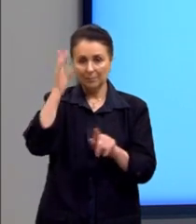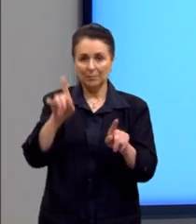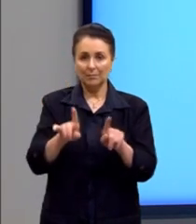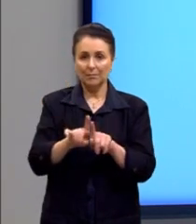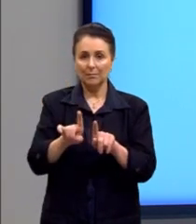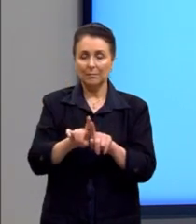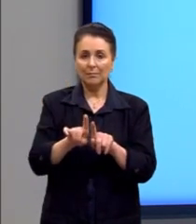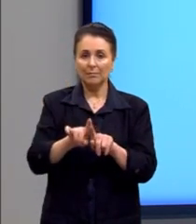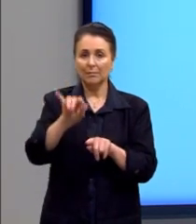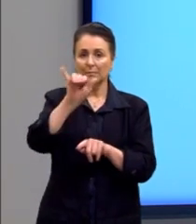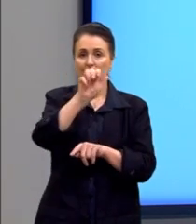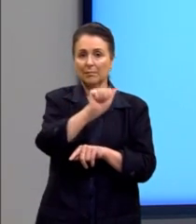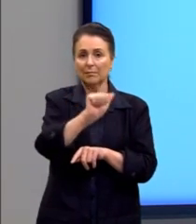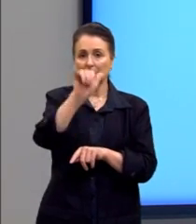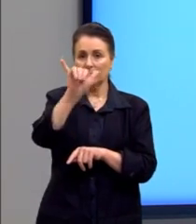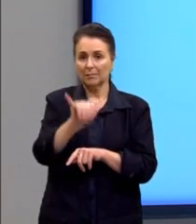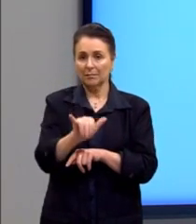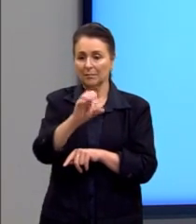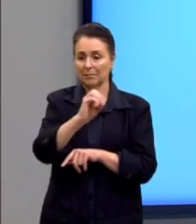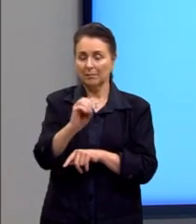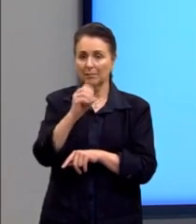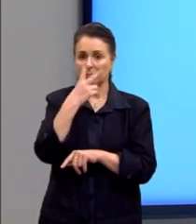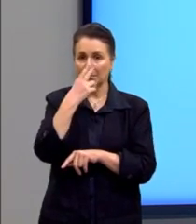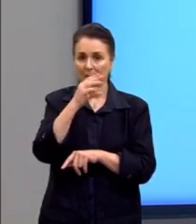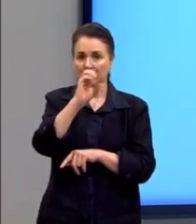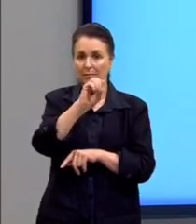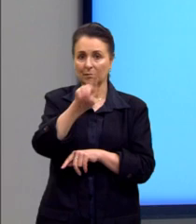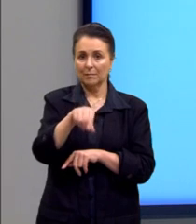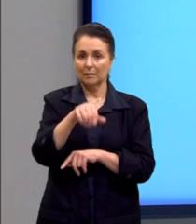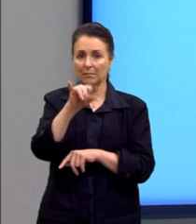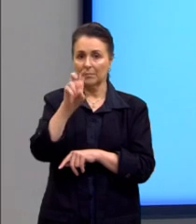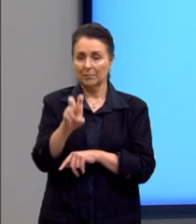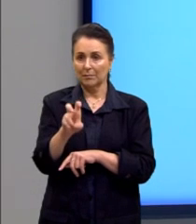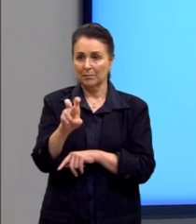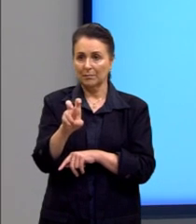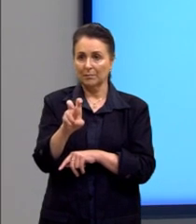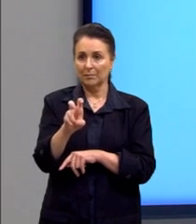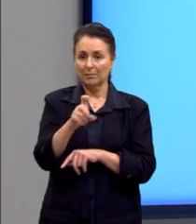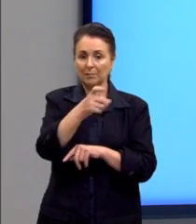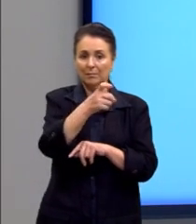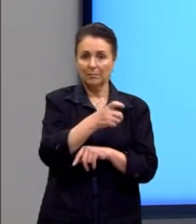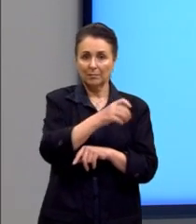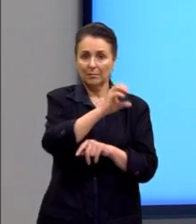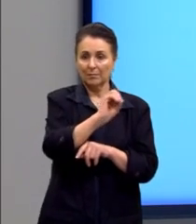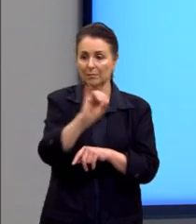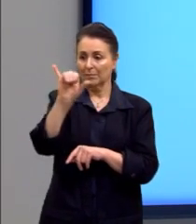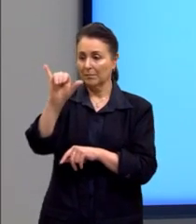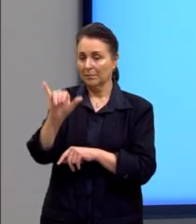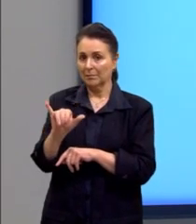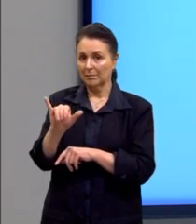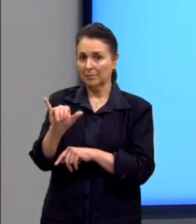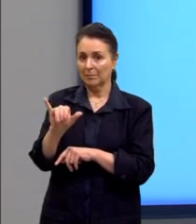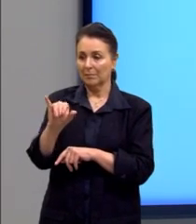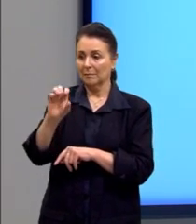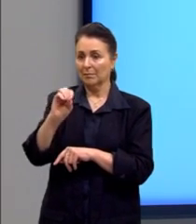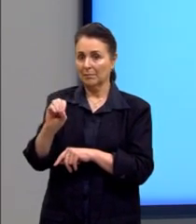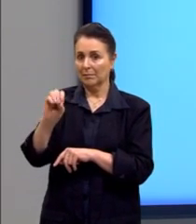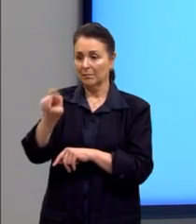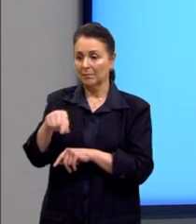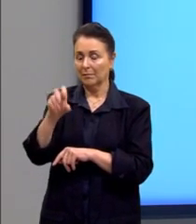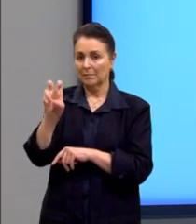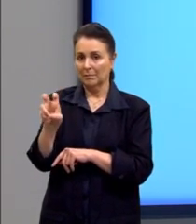que a Y de 0 é igual a 0,5, quando X vale 0, Y é igual a 0